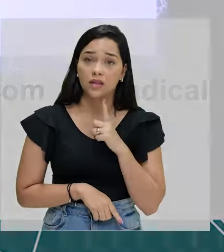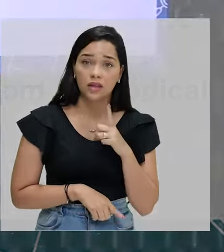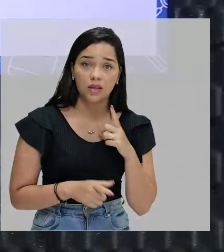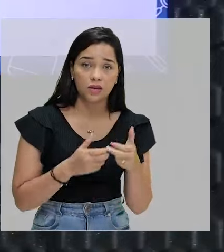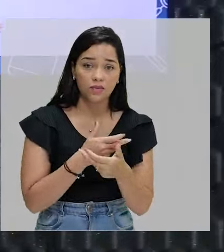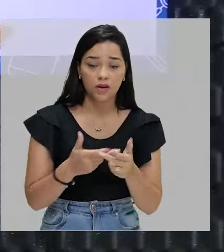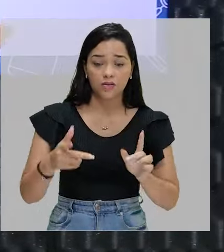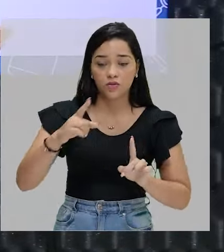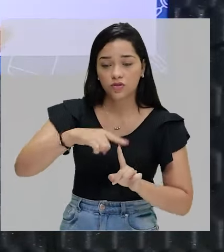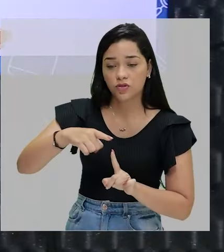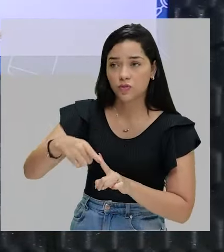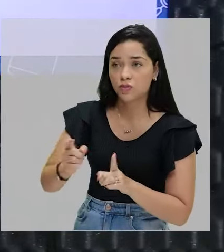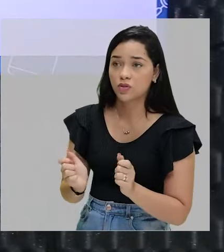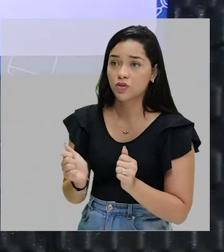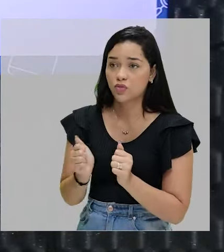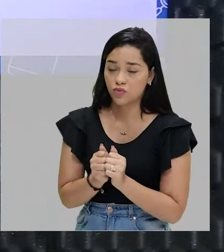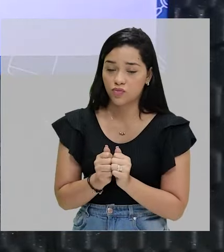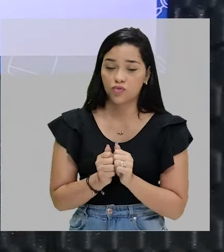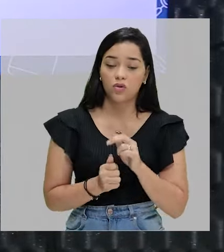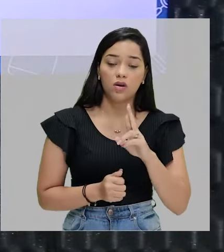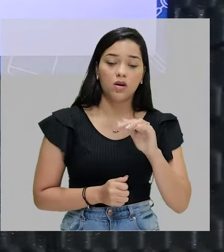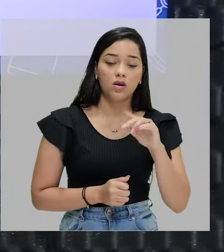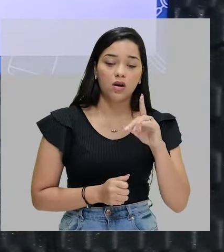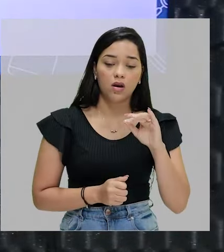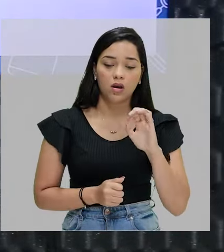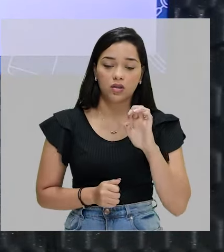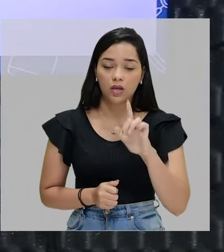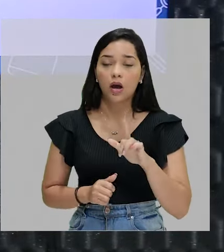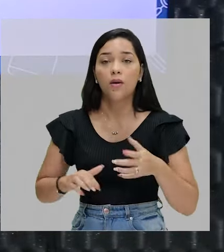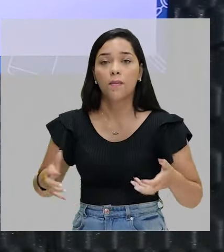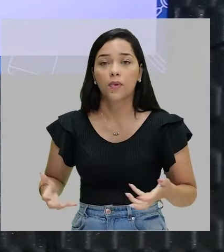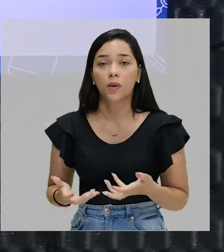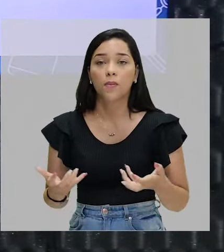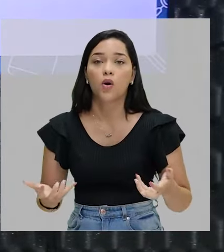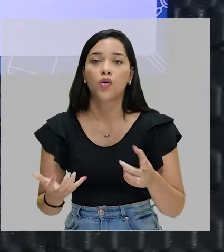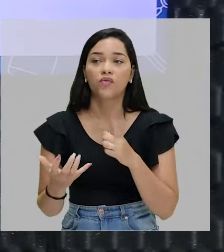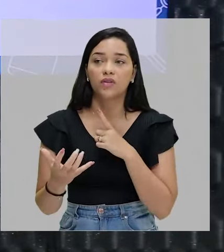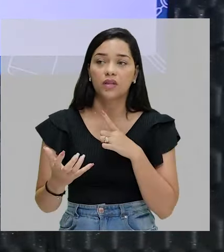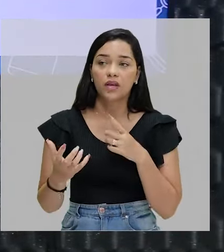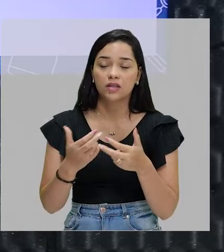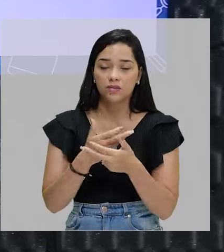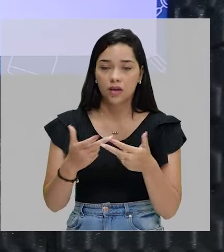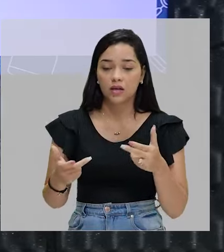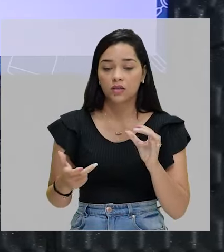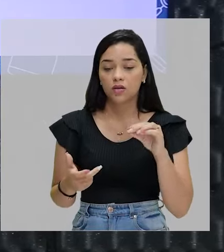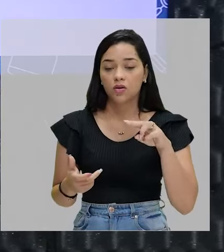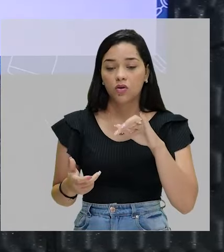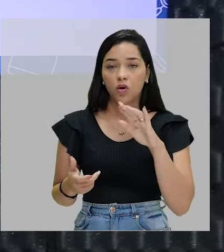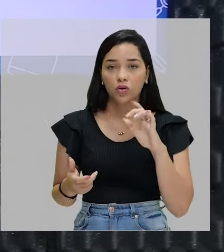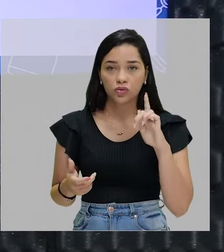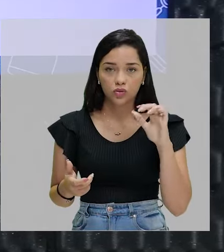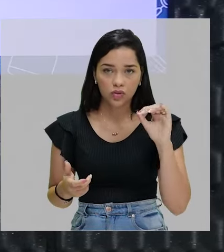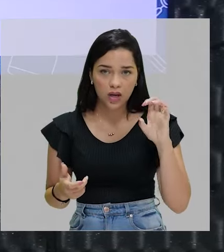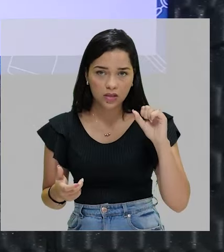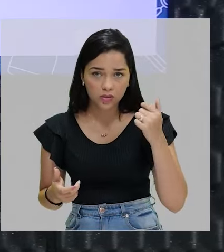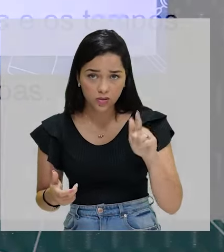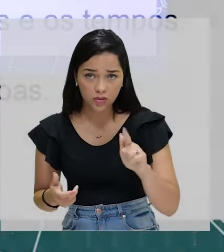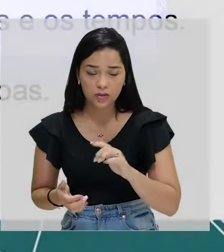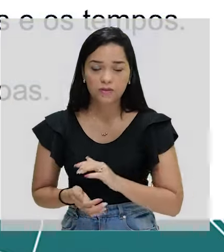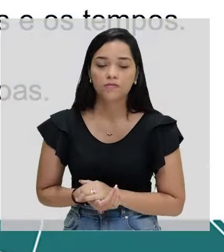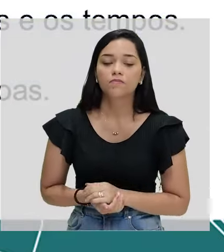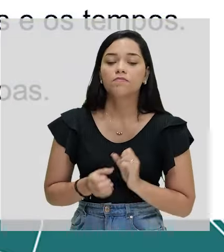elementos que, junto ao radical, promovem as conjugações. Essas